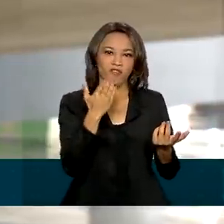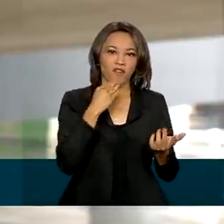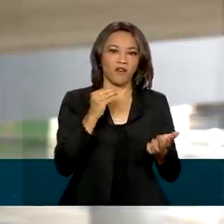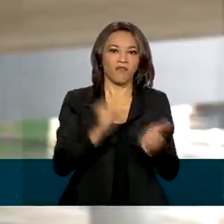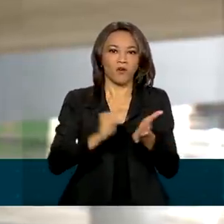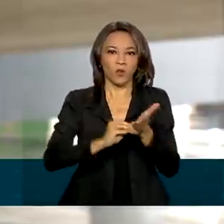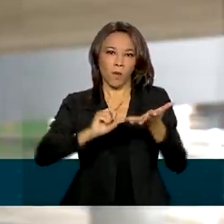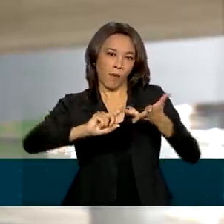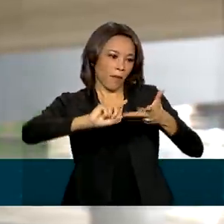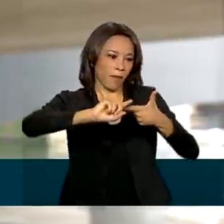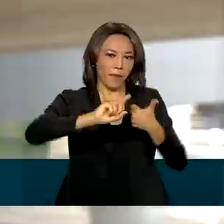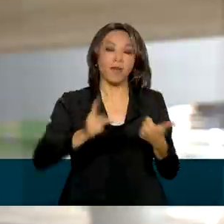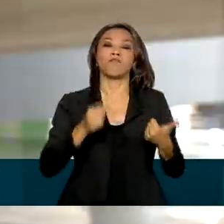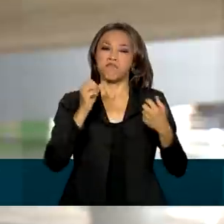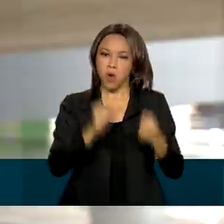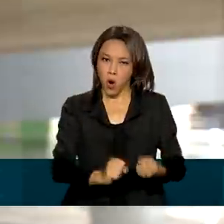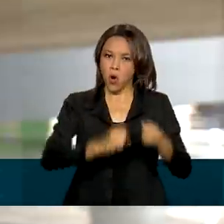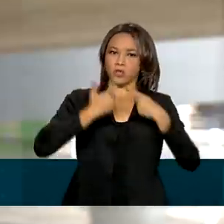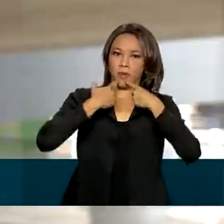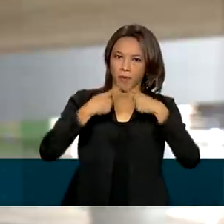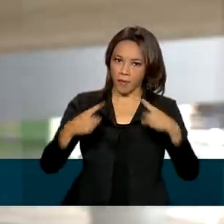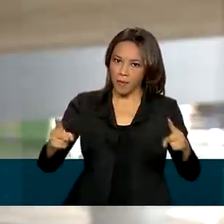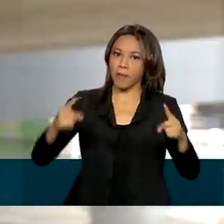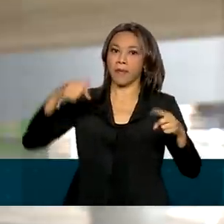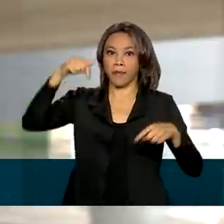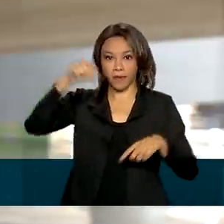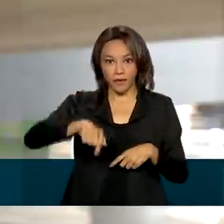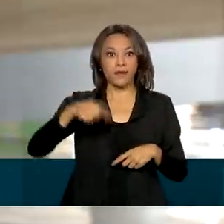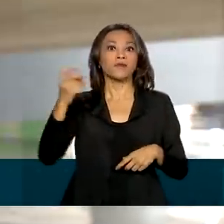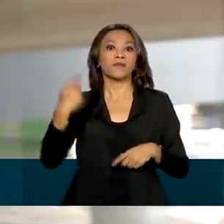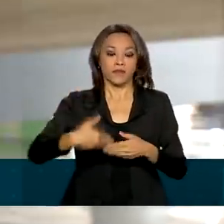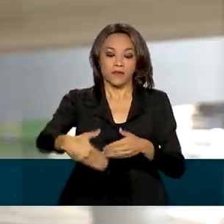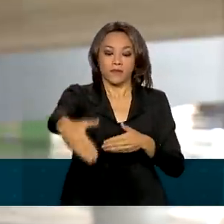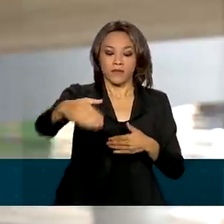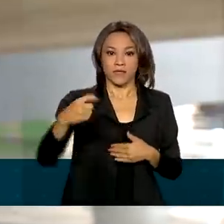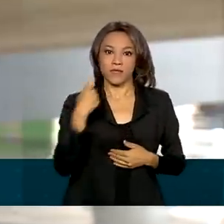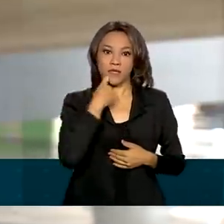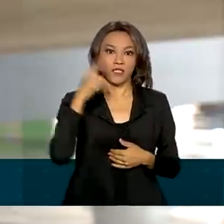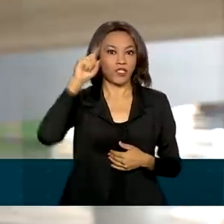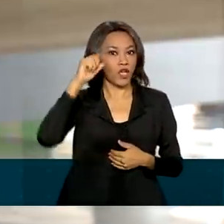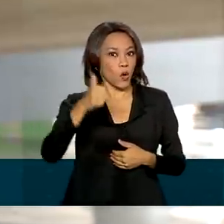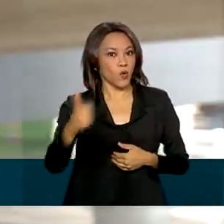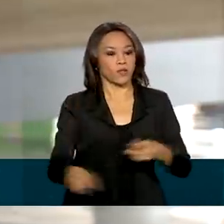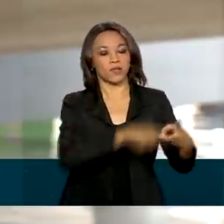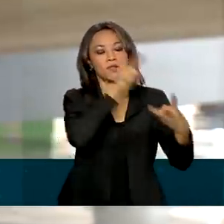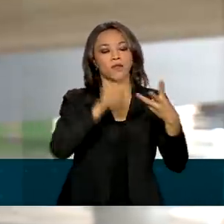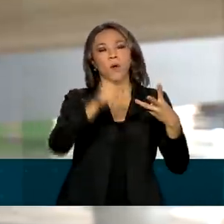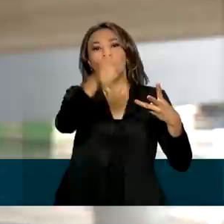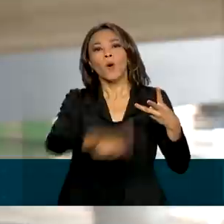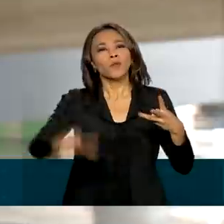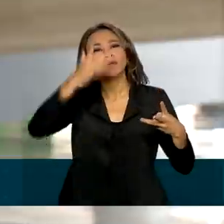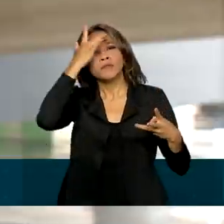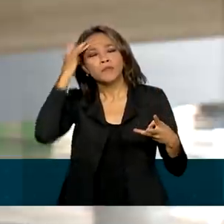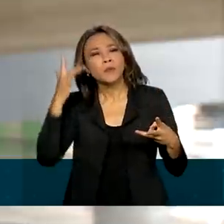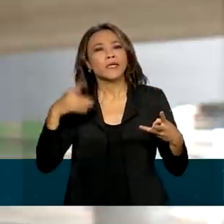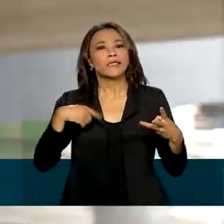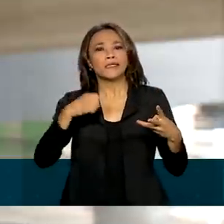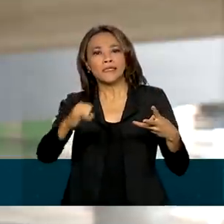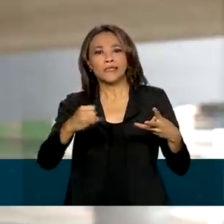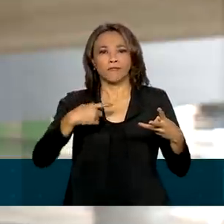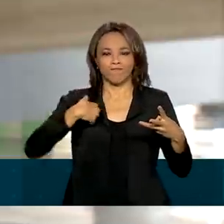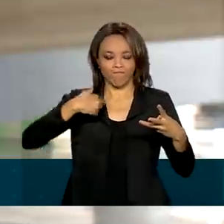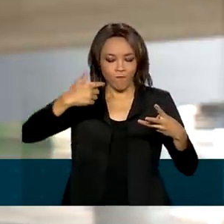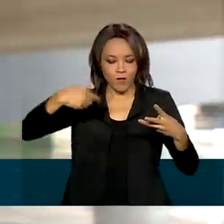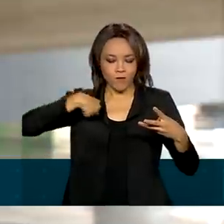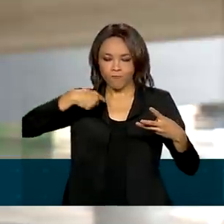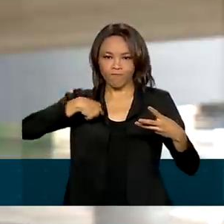Essas pessoas podem fazer a contestação a partir desta sexta-feira, dia 11. Por fim, quem foi considerado inelegível a receber a